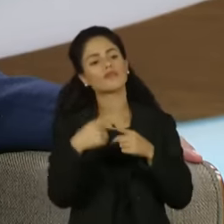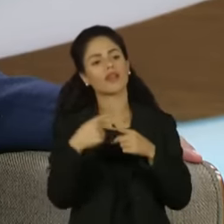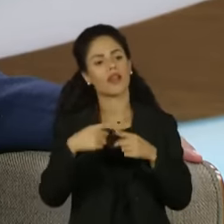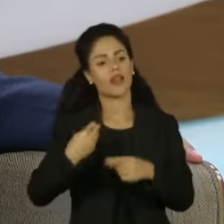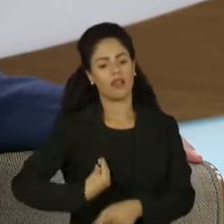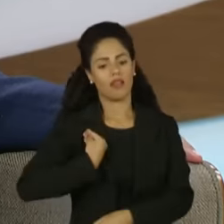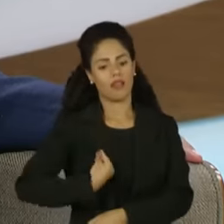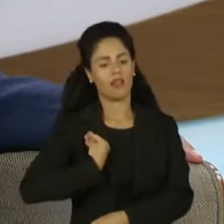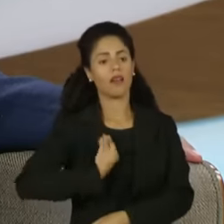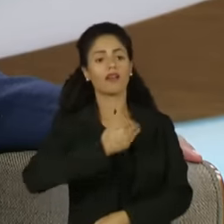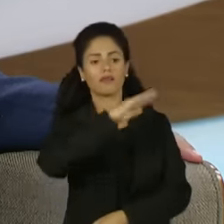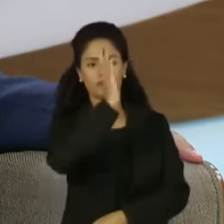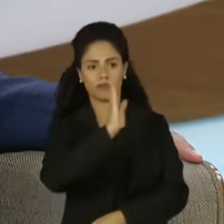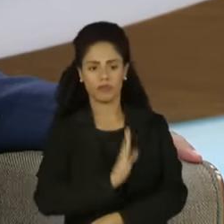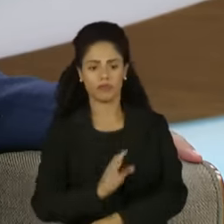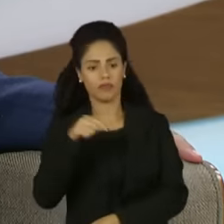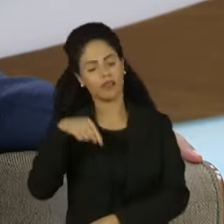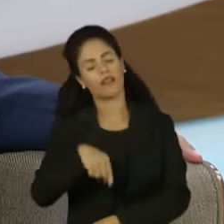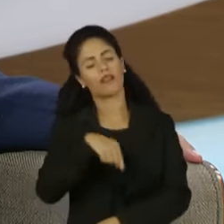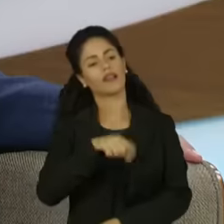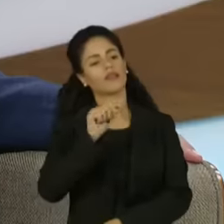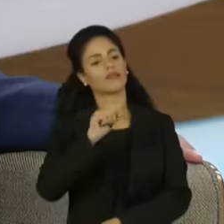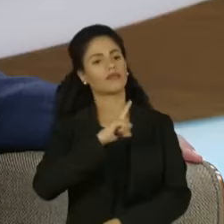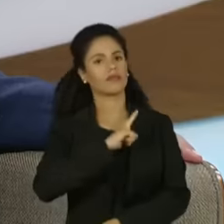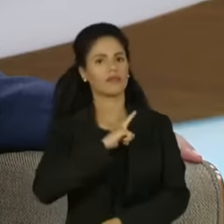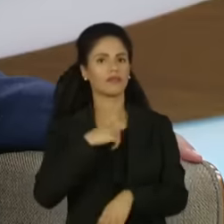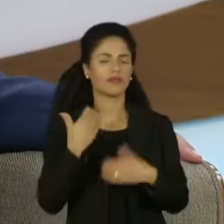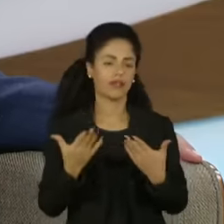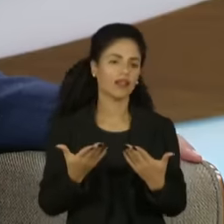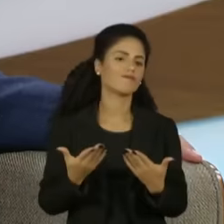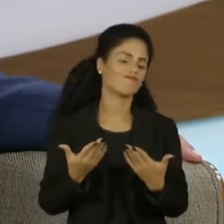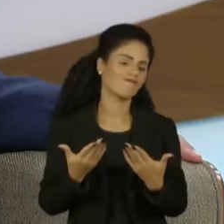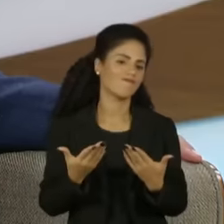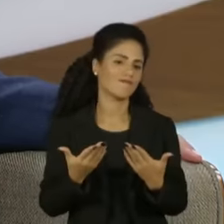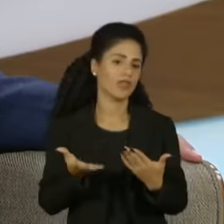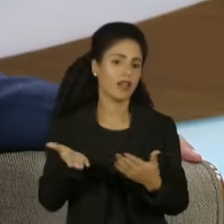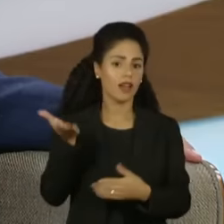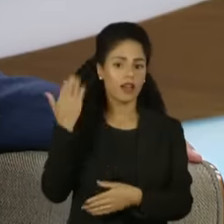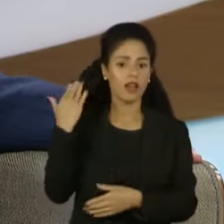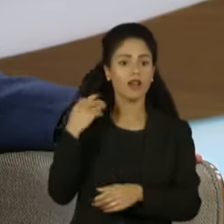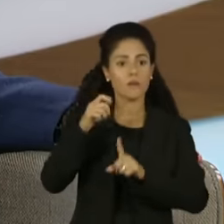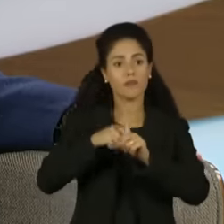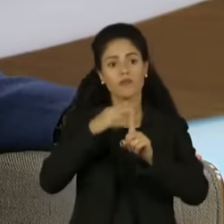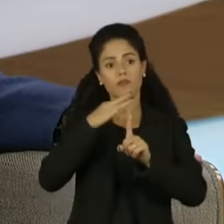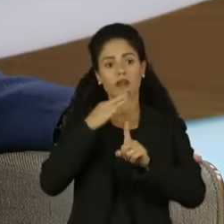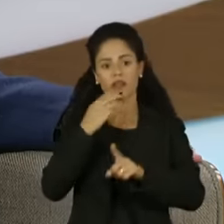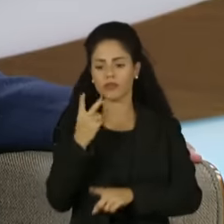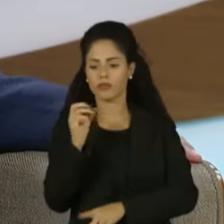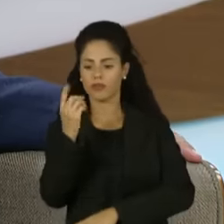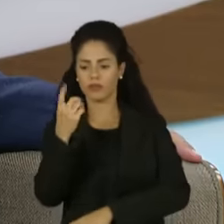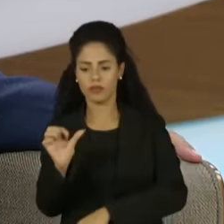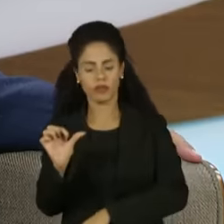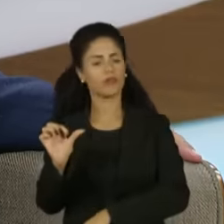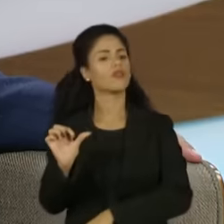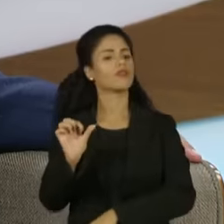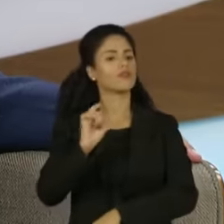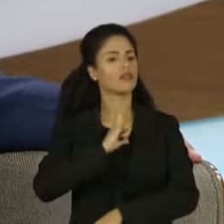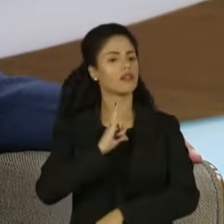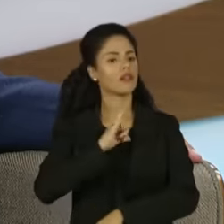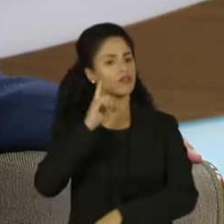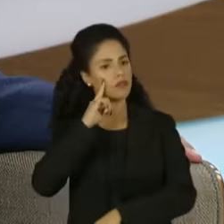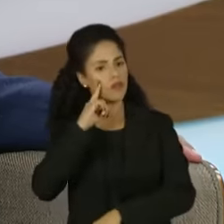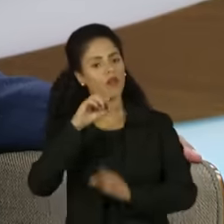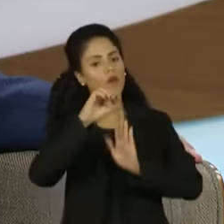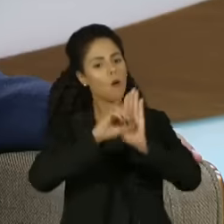vivemos no Brasil um estado de exceção, ou seja, uma excepcionalidade, desde março de 2019, quando foi aberto de